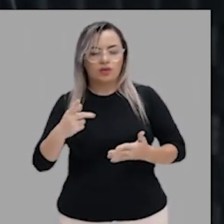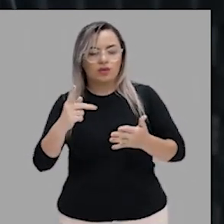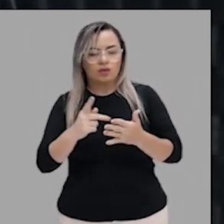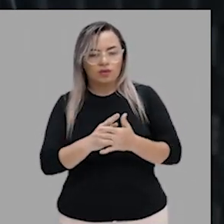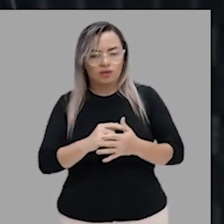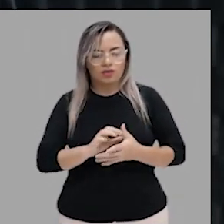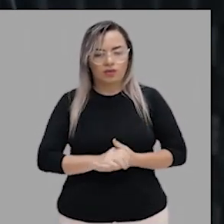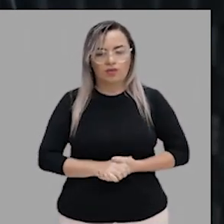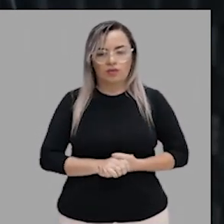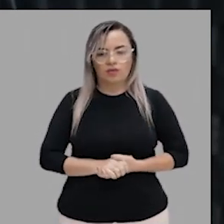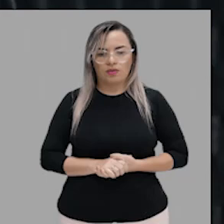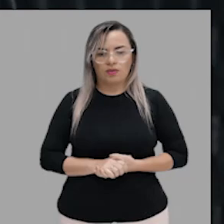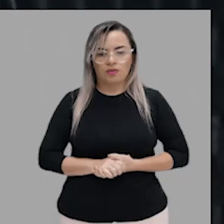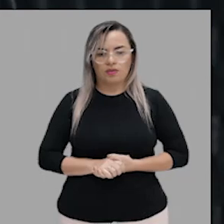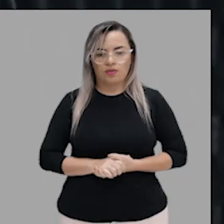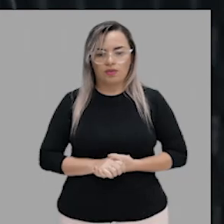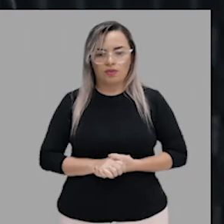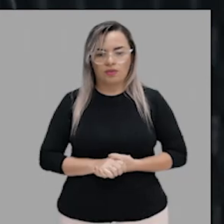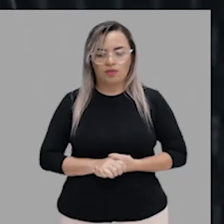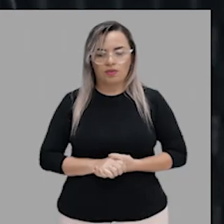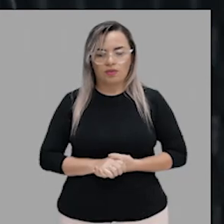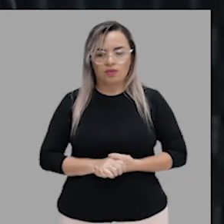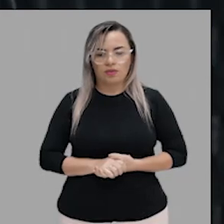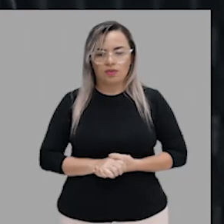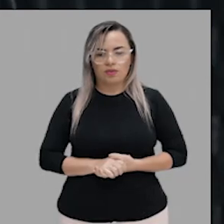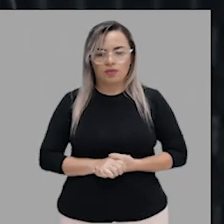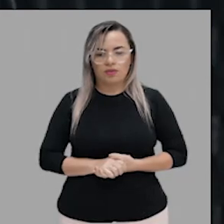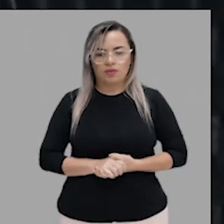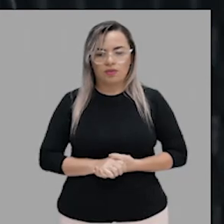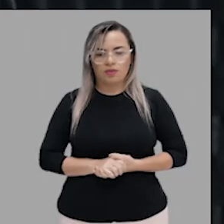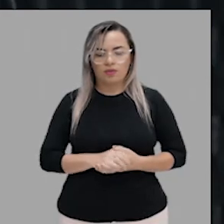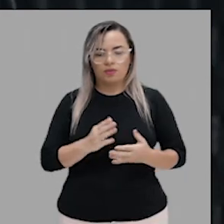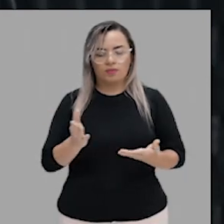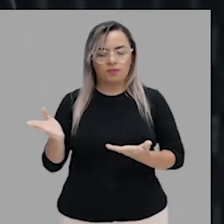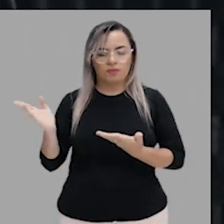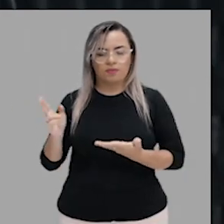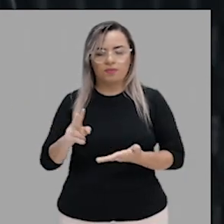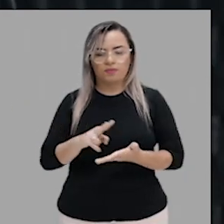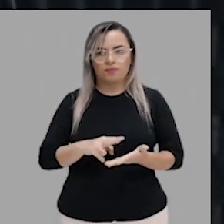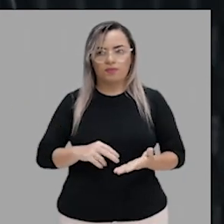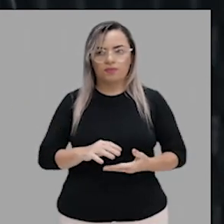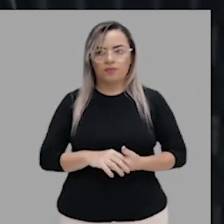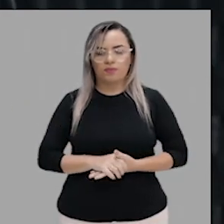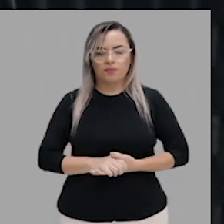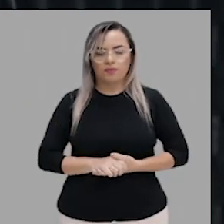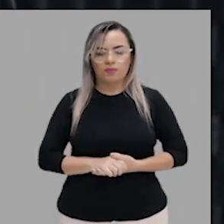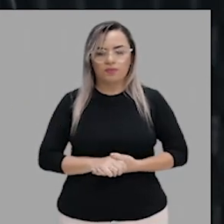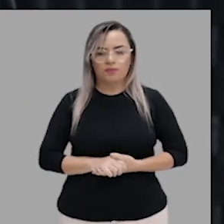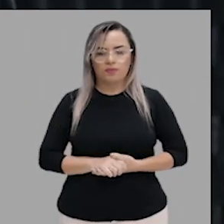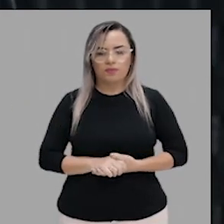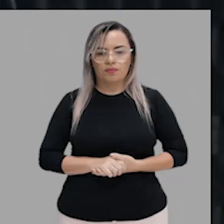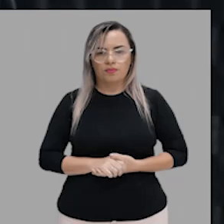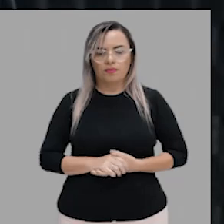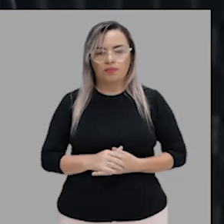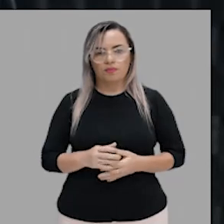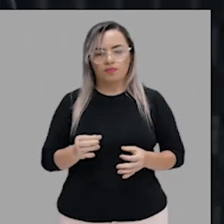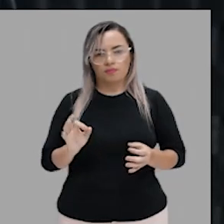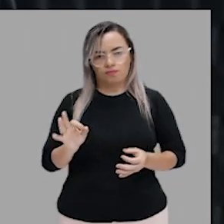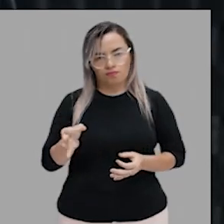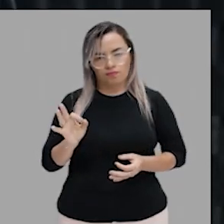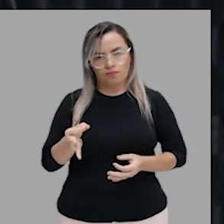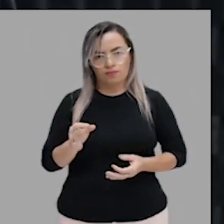Informei-lhe. Está bem que a primeira construção e a segunda ele faz a correção. Está certo?